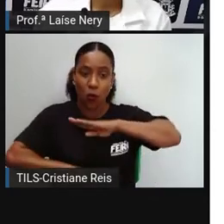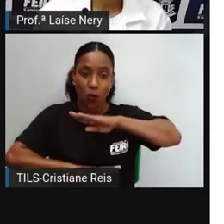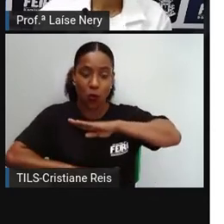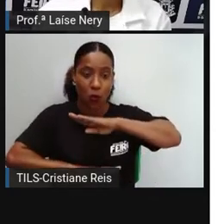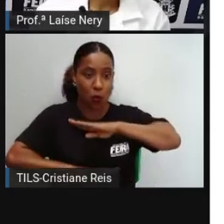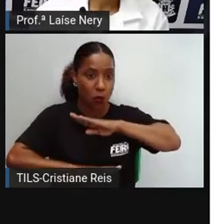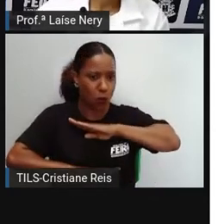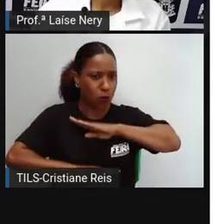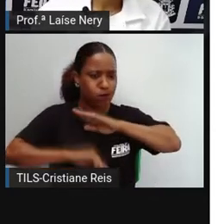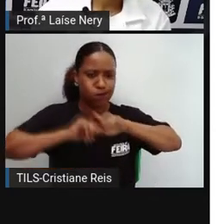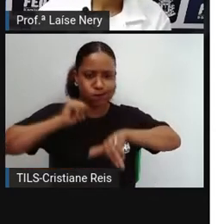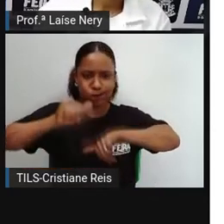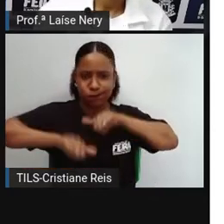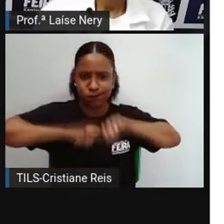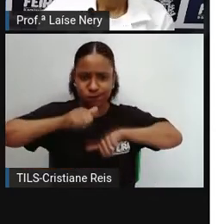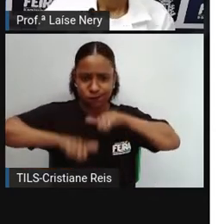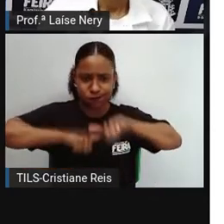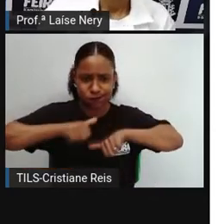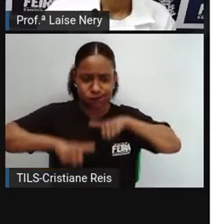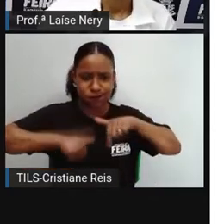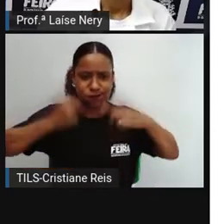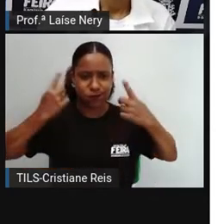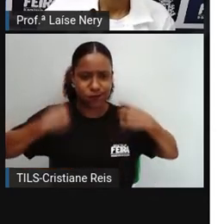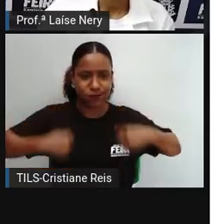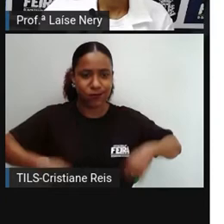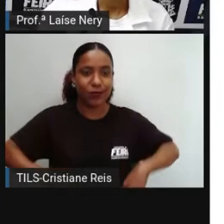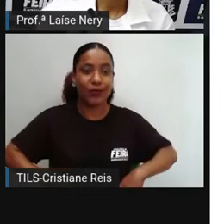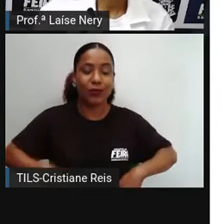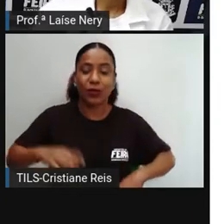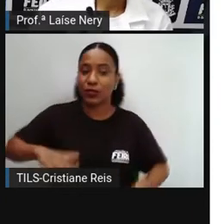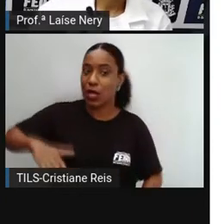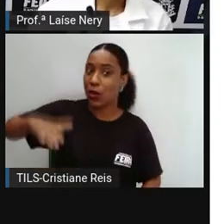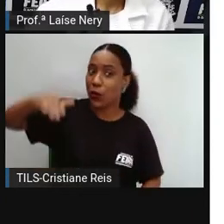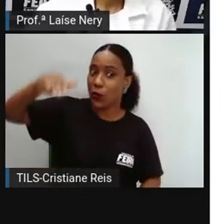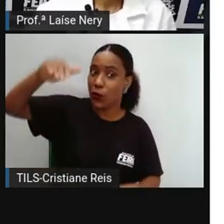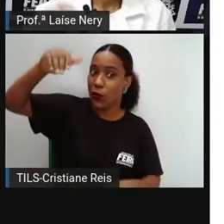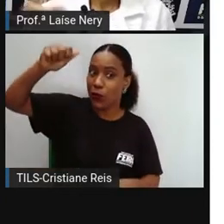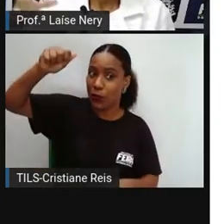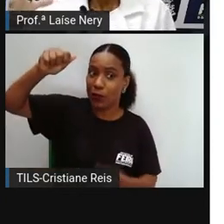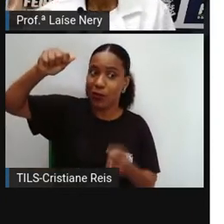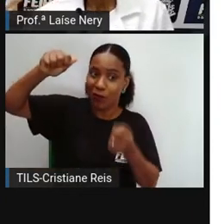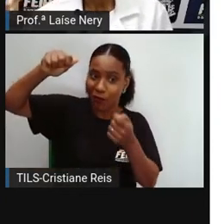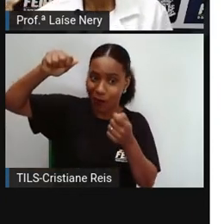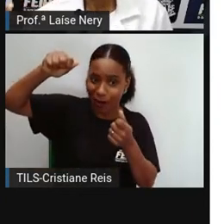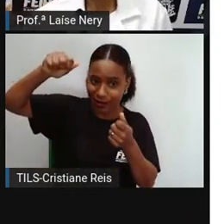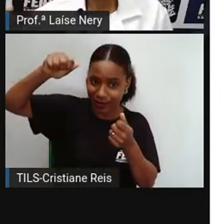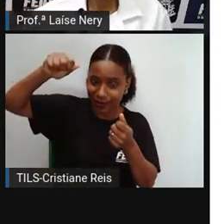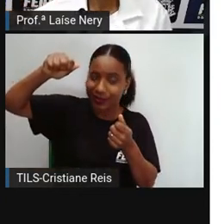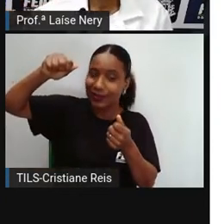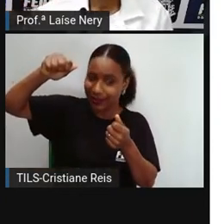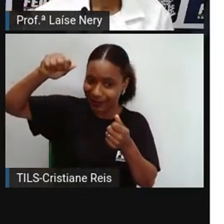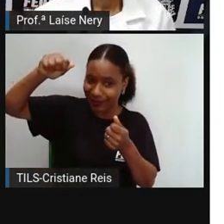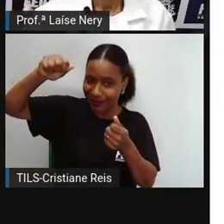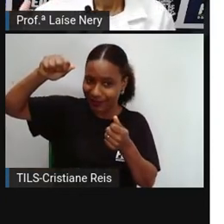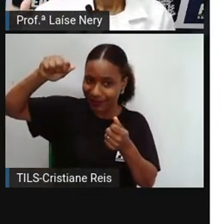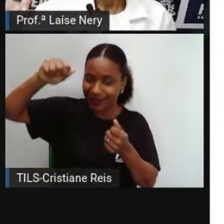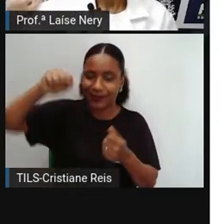transformações na mente também. Então, a criança, primeiro, ela cresce na infância.